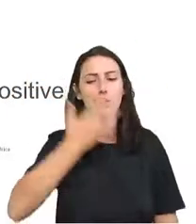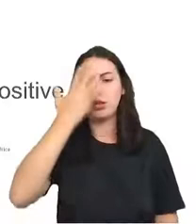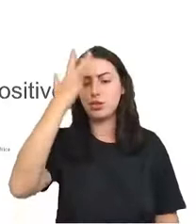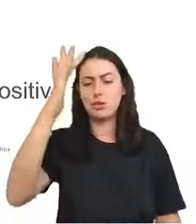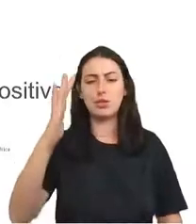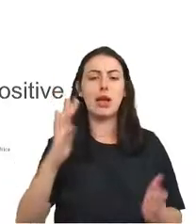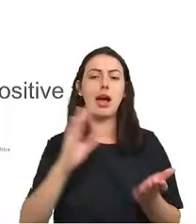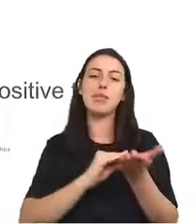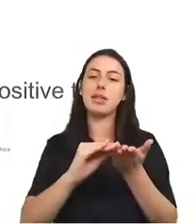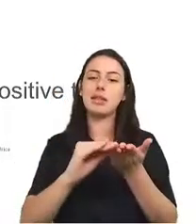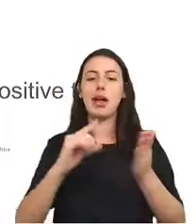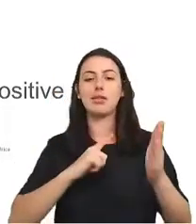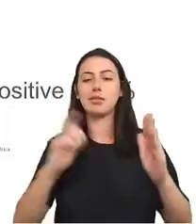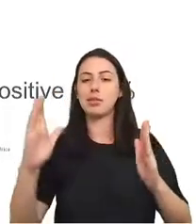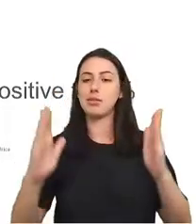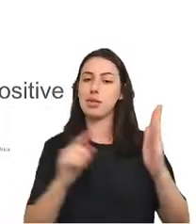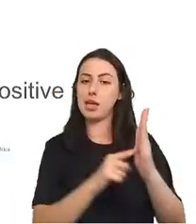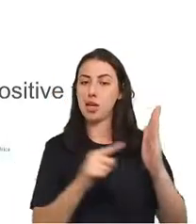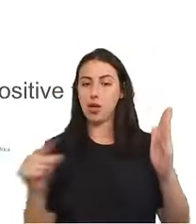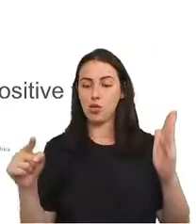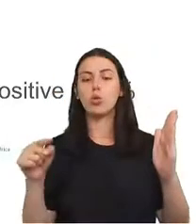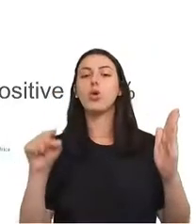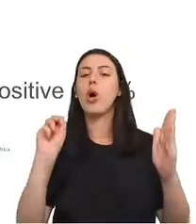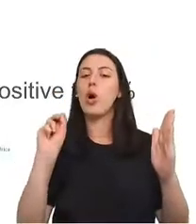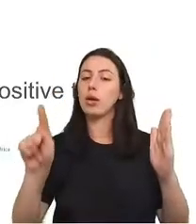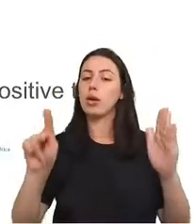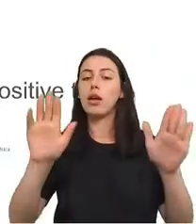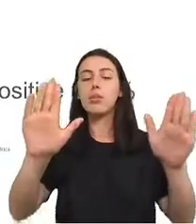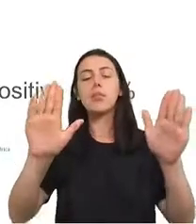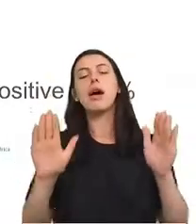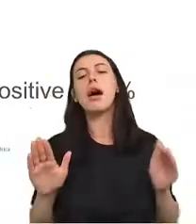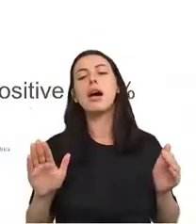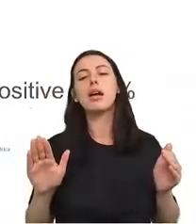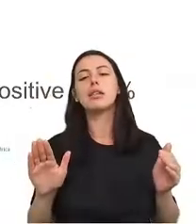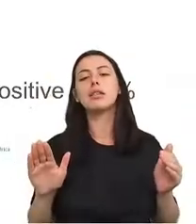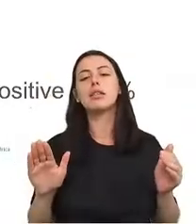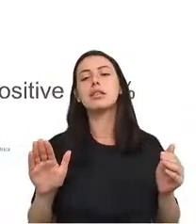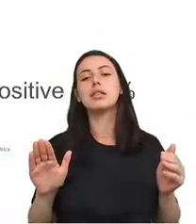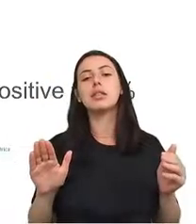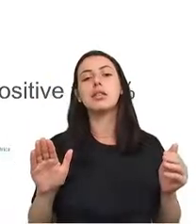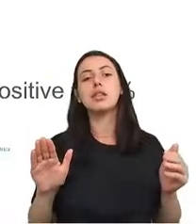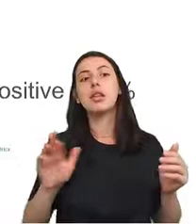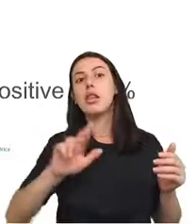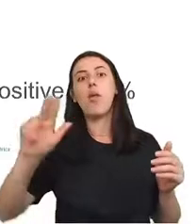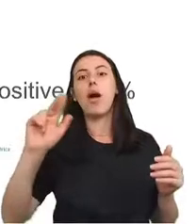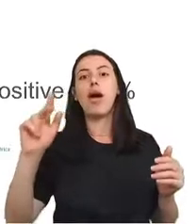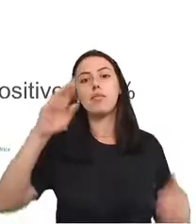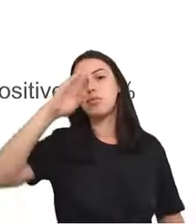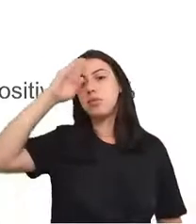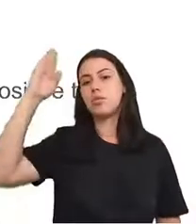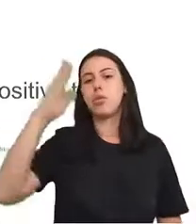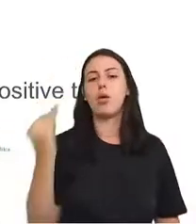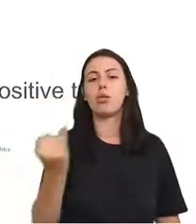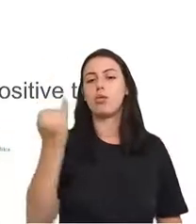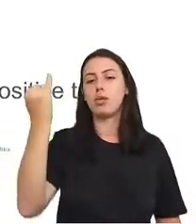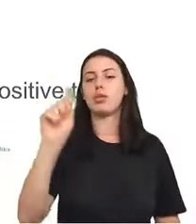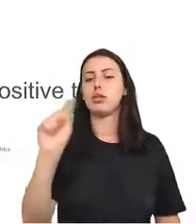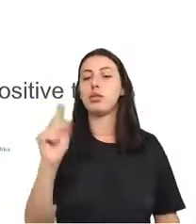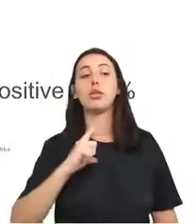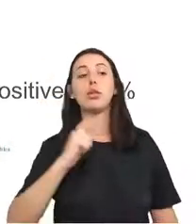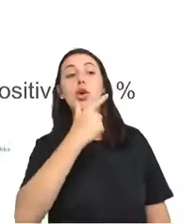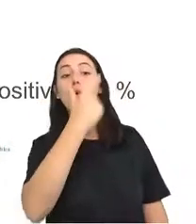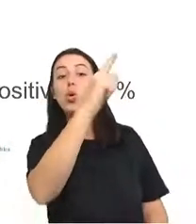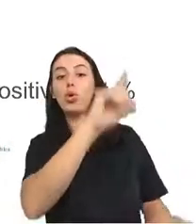tempo ou num dado país, não significa muita coisa, porque temos outros dados que podem nos dar uma indicação de como está a